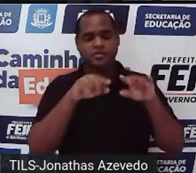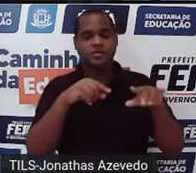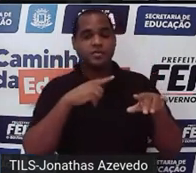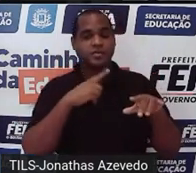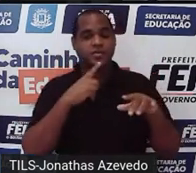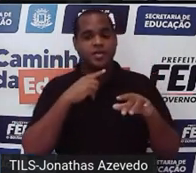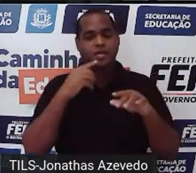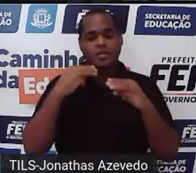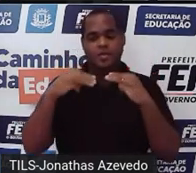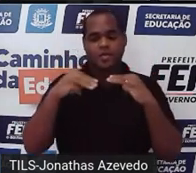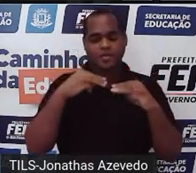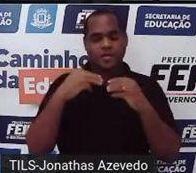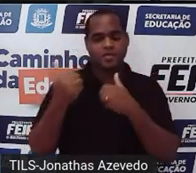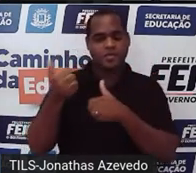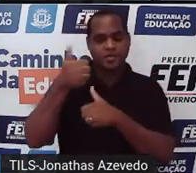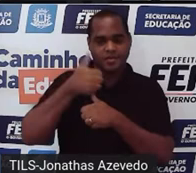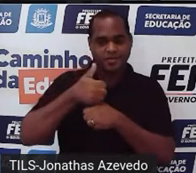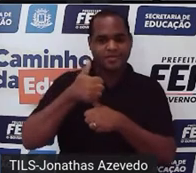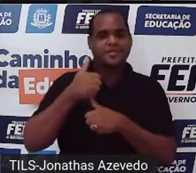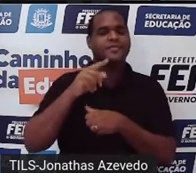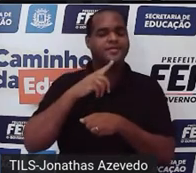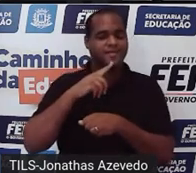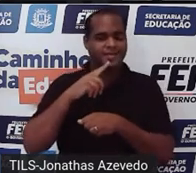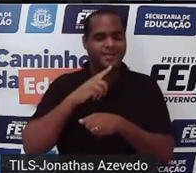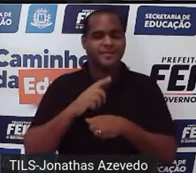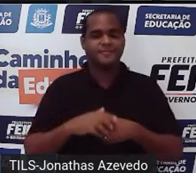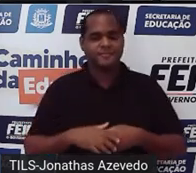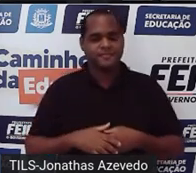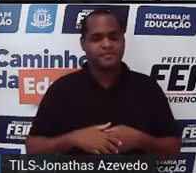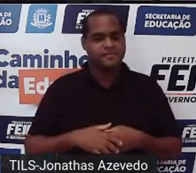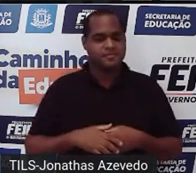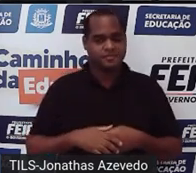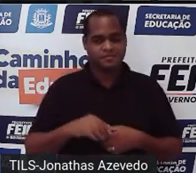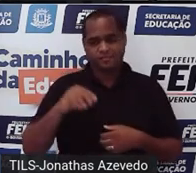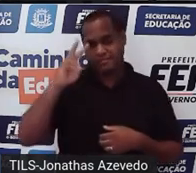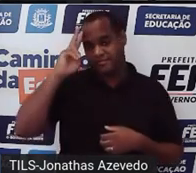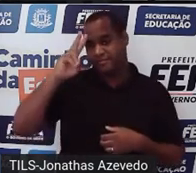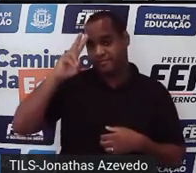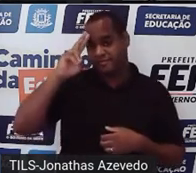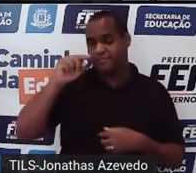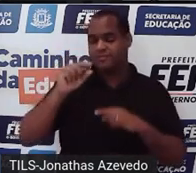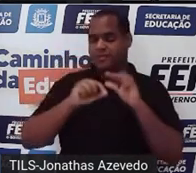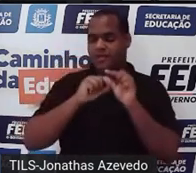o método da substituição, tá? E aí já relembrando